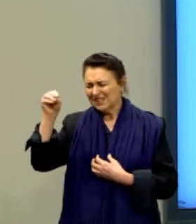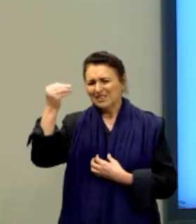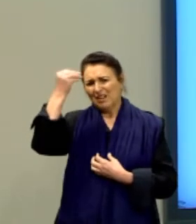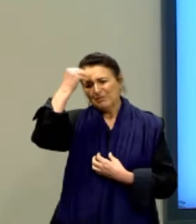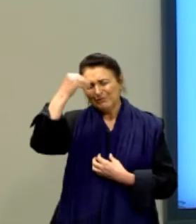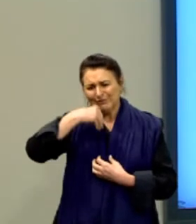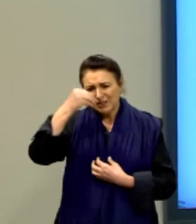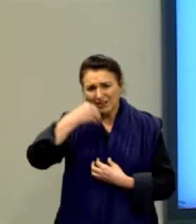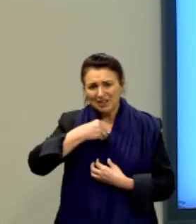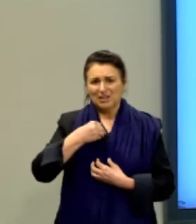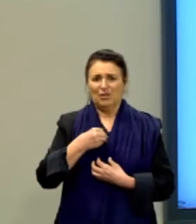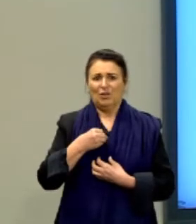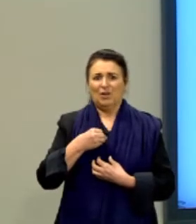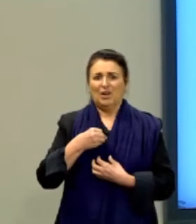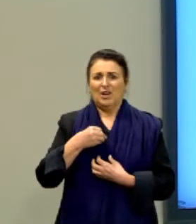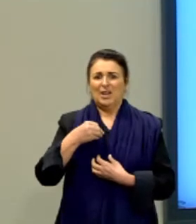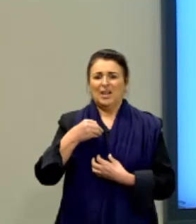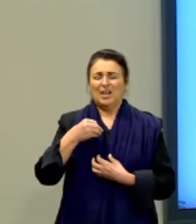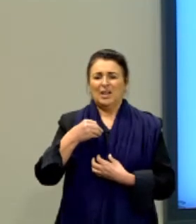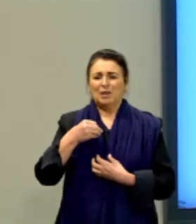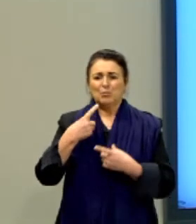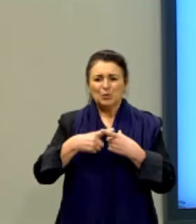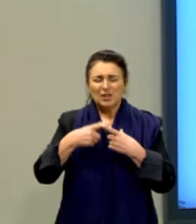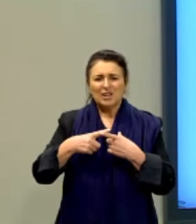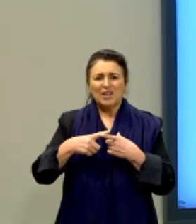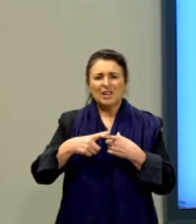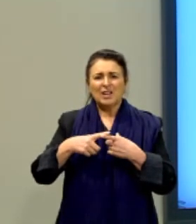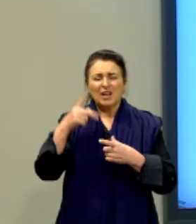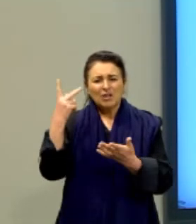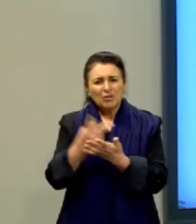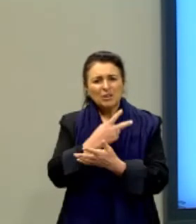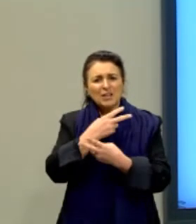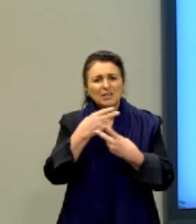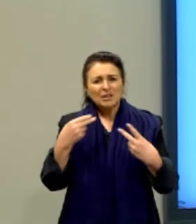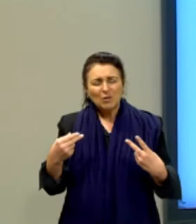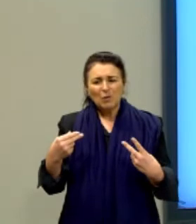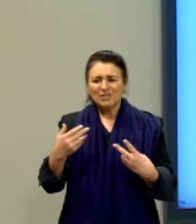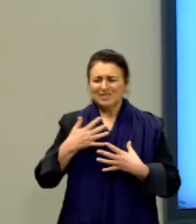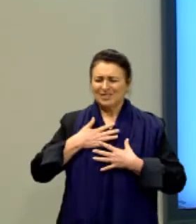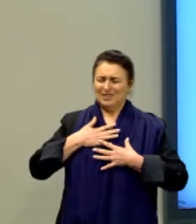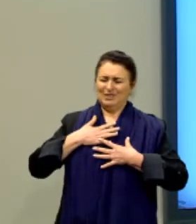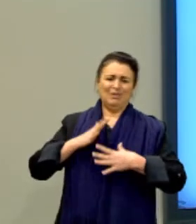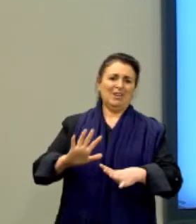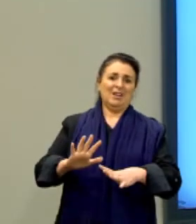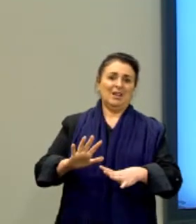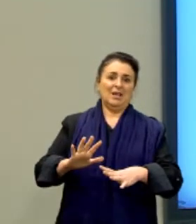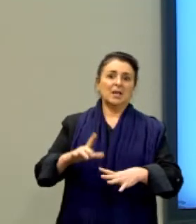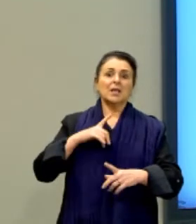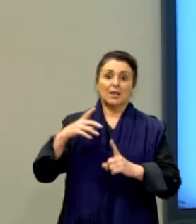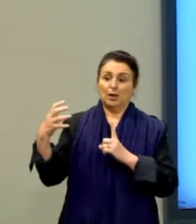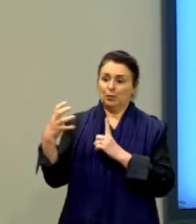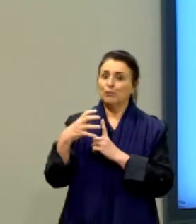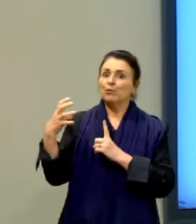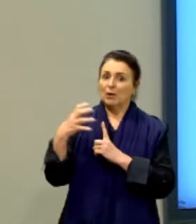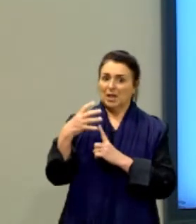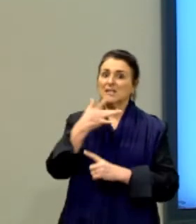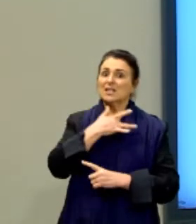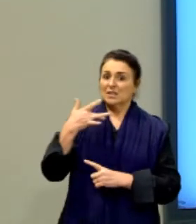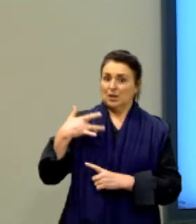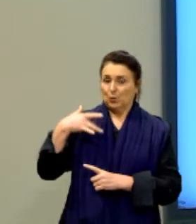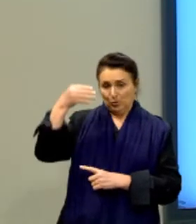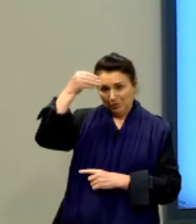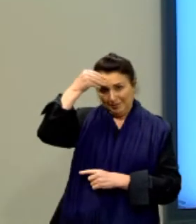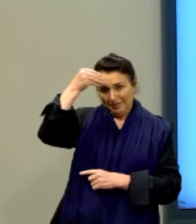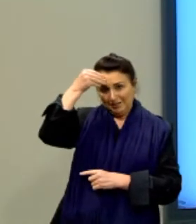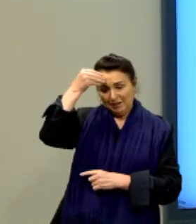por situações indesejadas é um fator que influencia a saúde mental. Concordo, tá? Ou